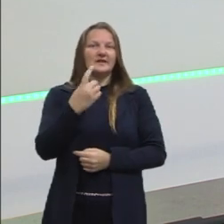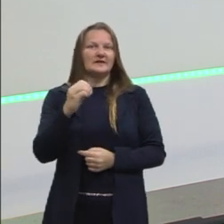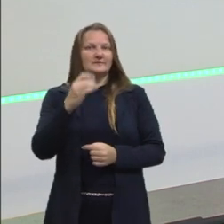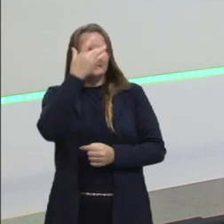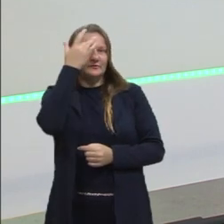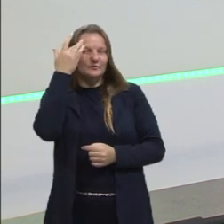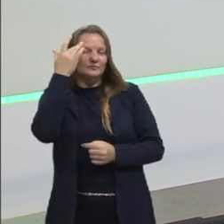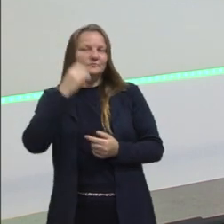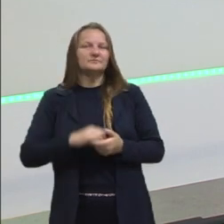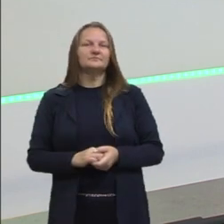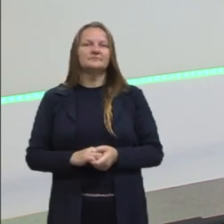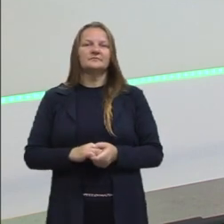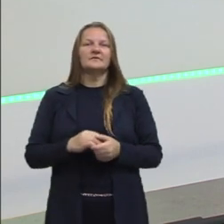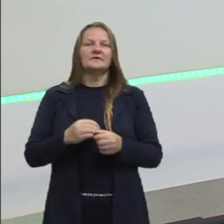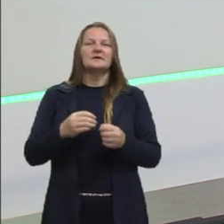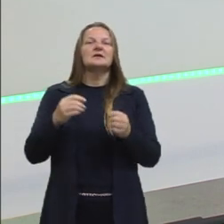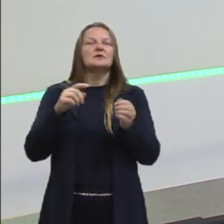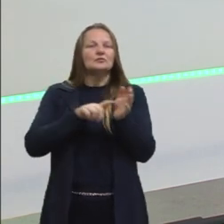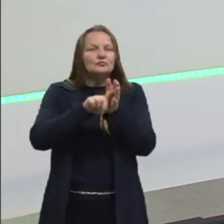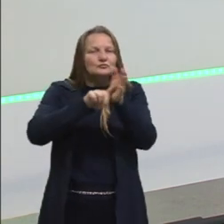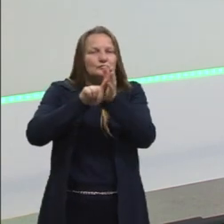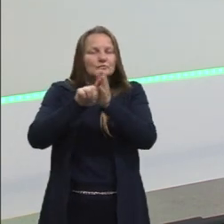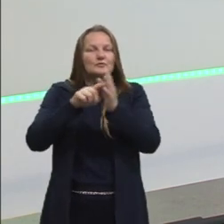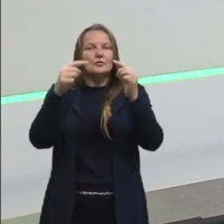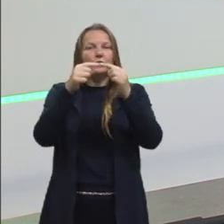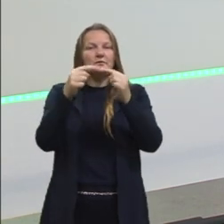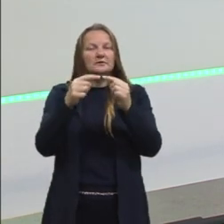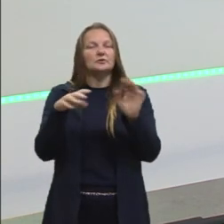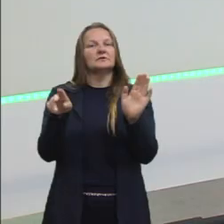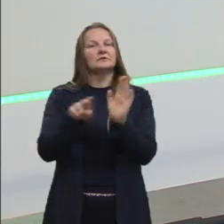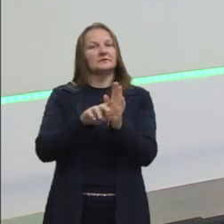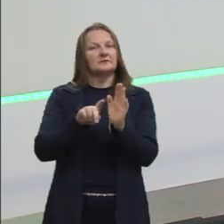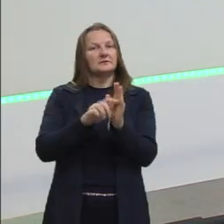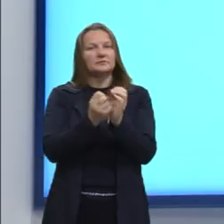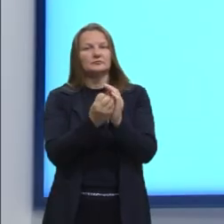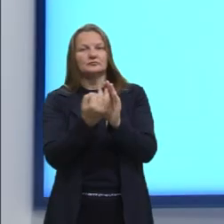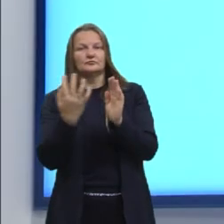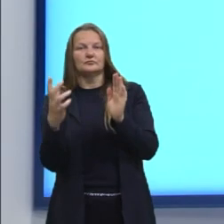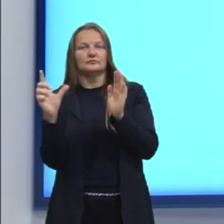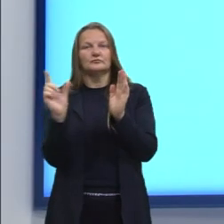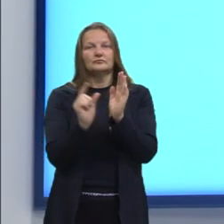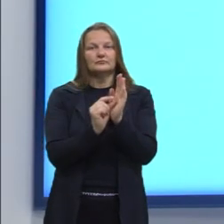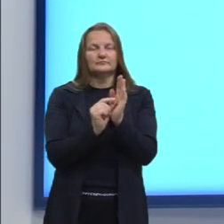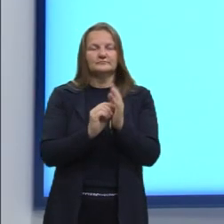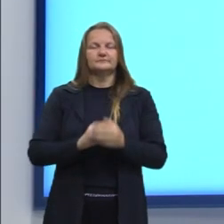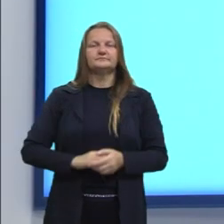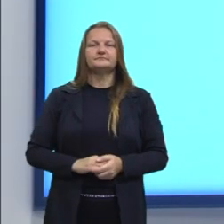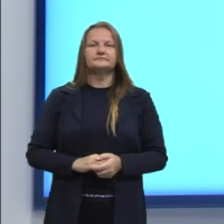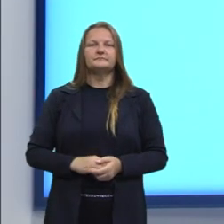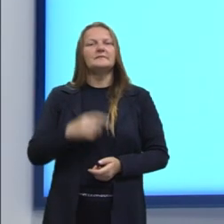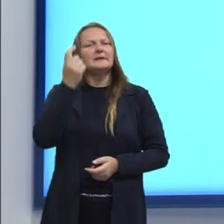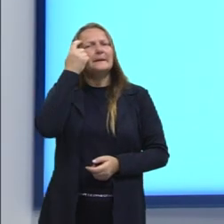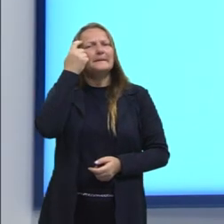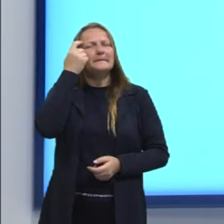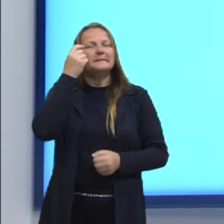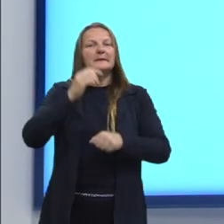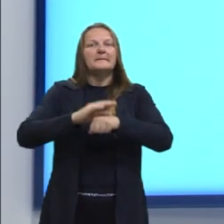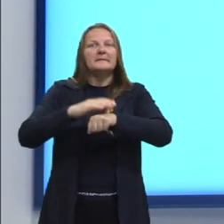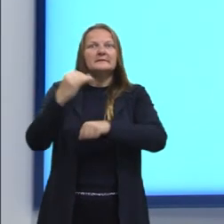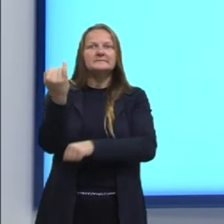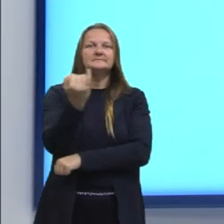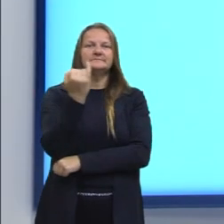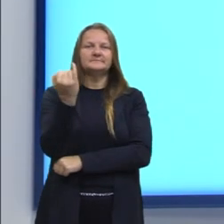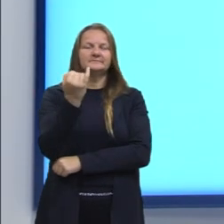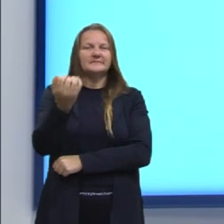Então entra análise combinatória também. Aí nós podemos pensar o seguinte, o principal que nós